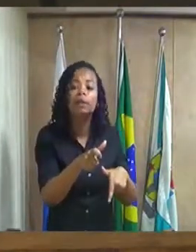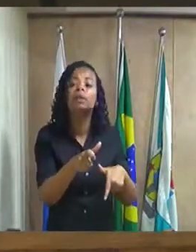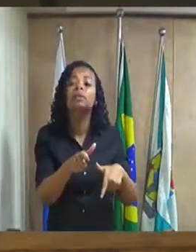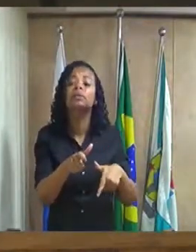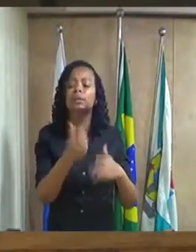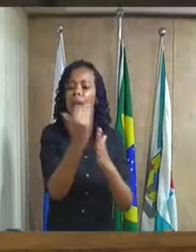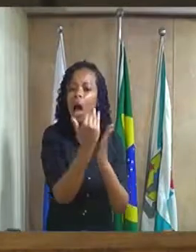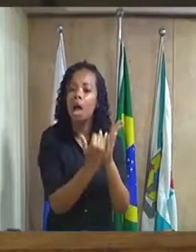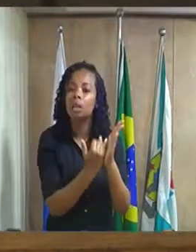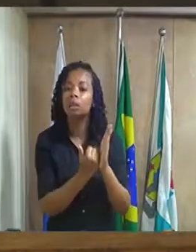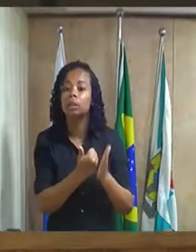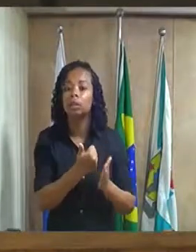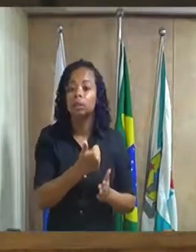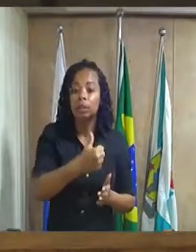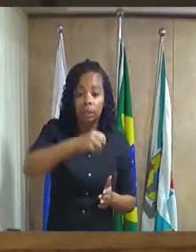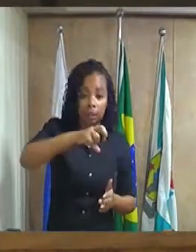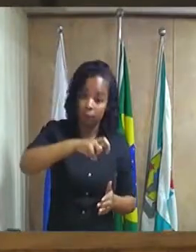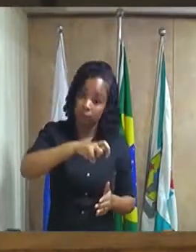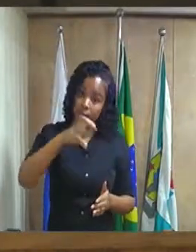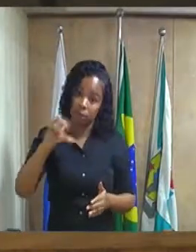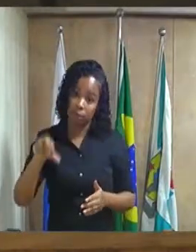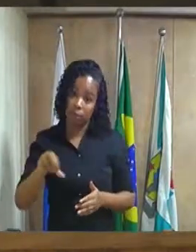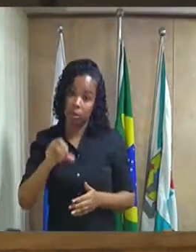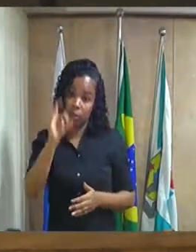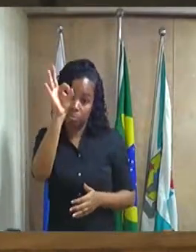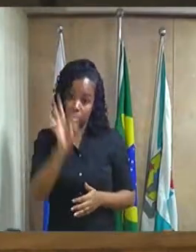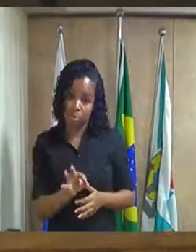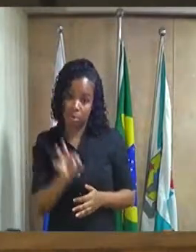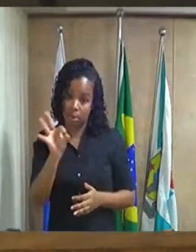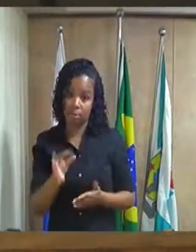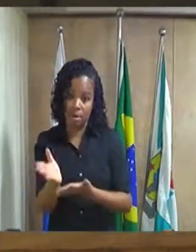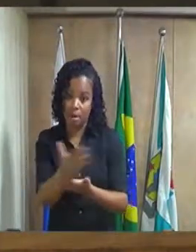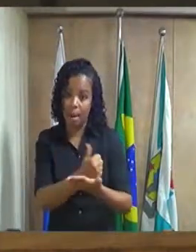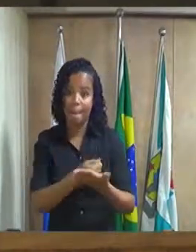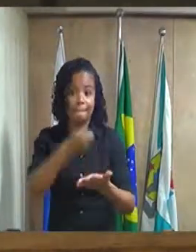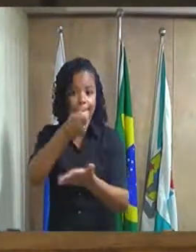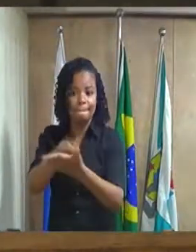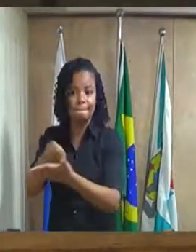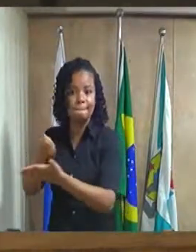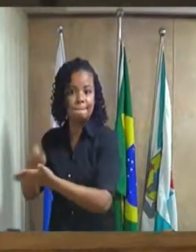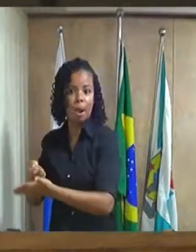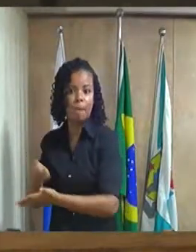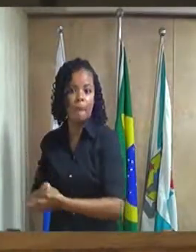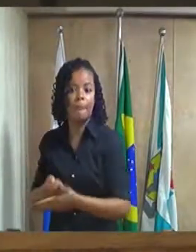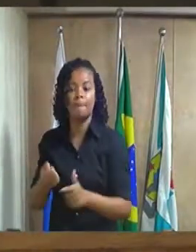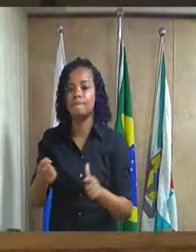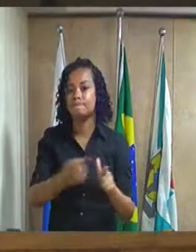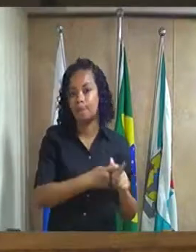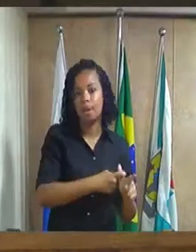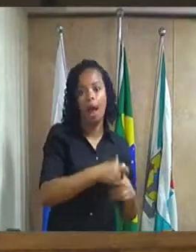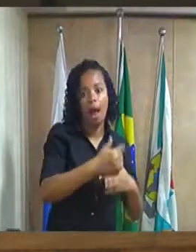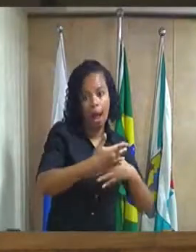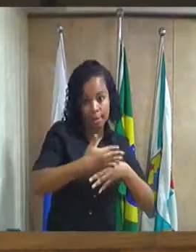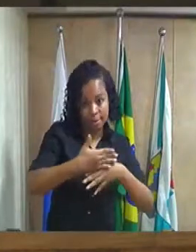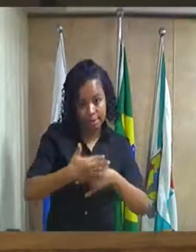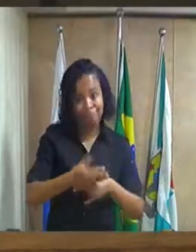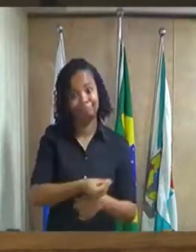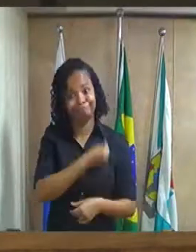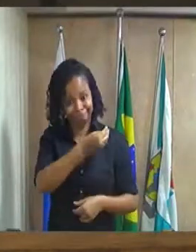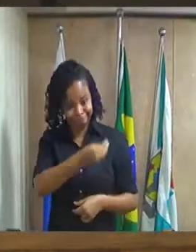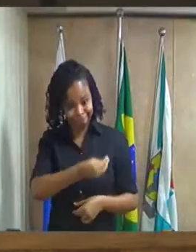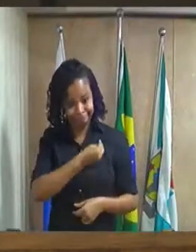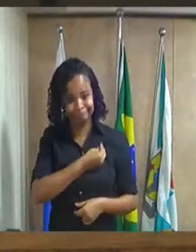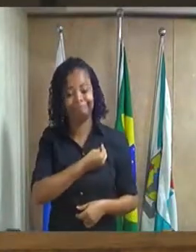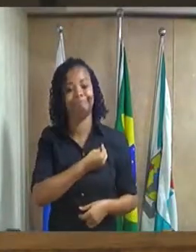de tudo que se arrecada é pra pagar pessoal ou seja a cidade convive com